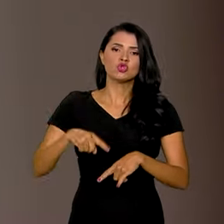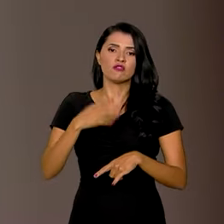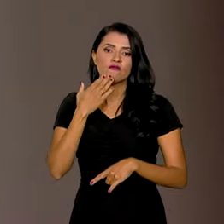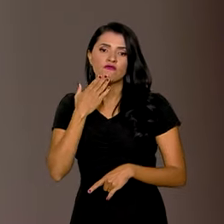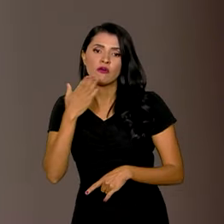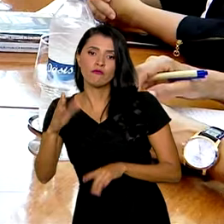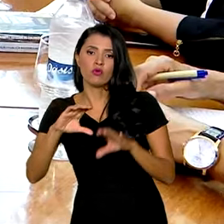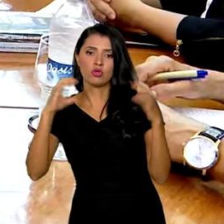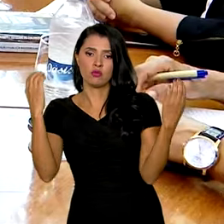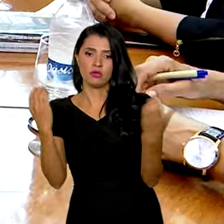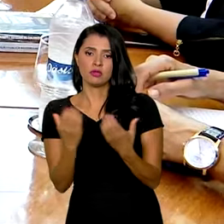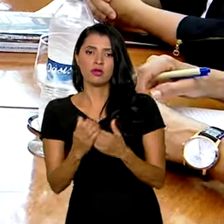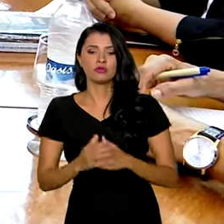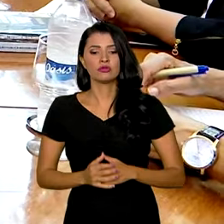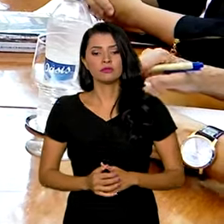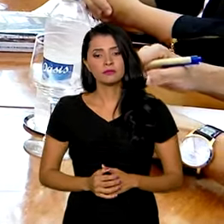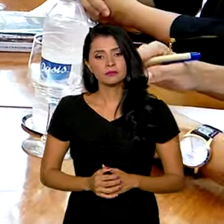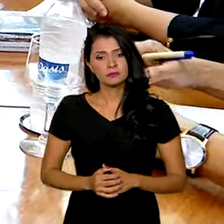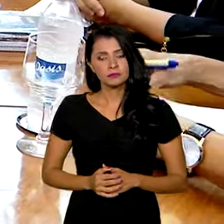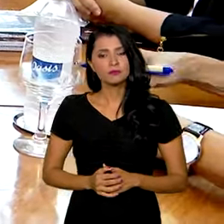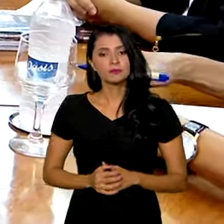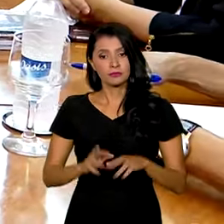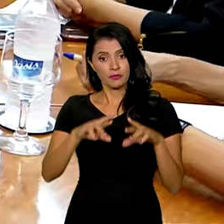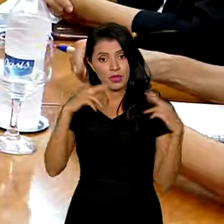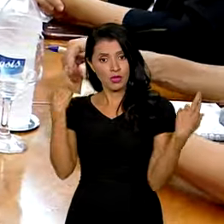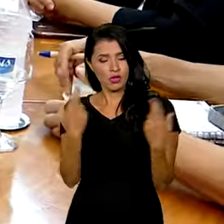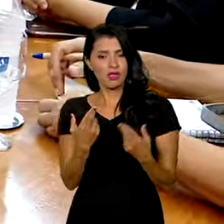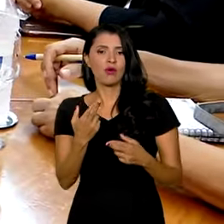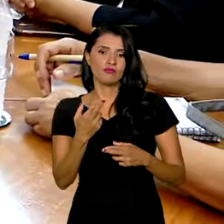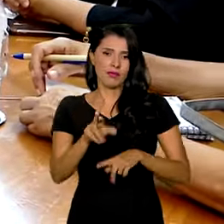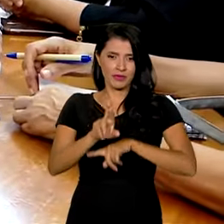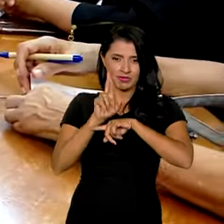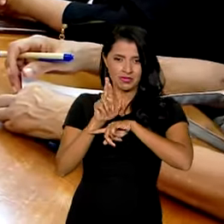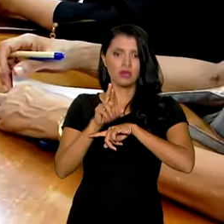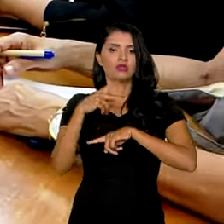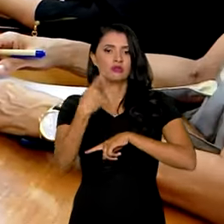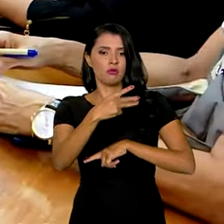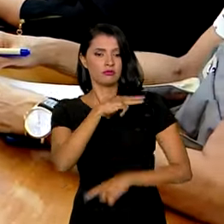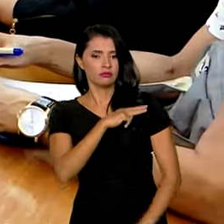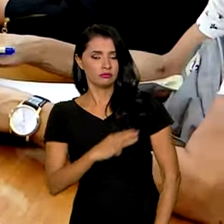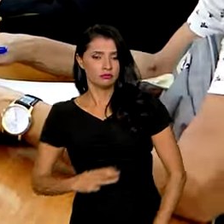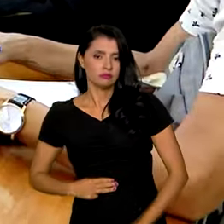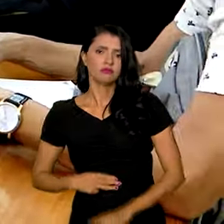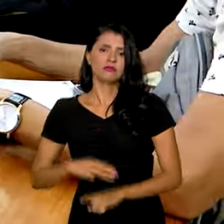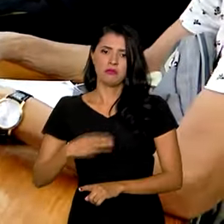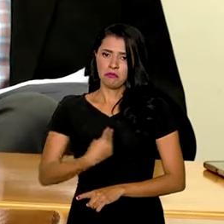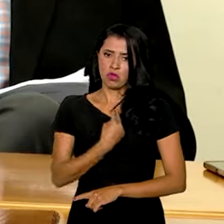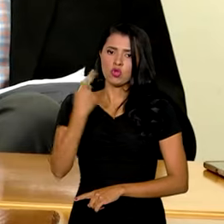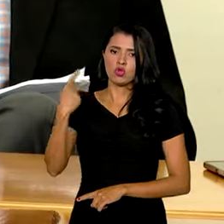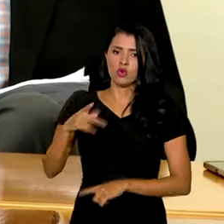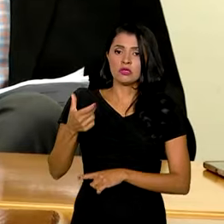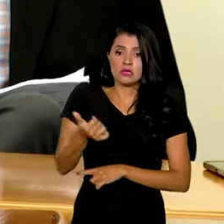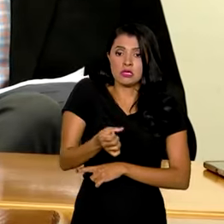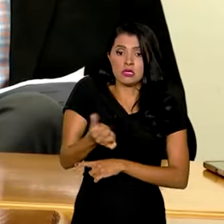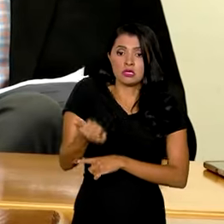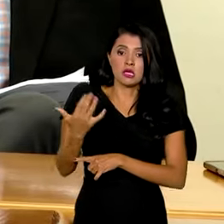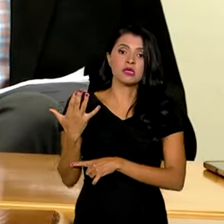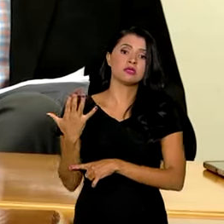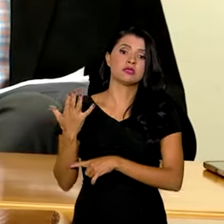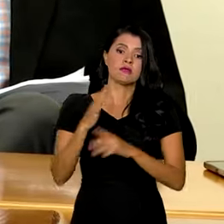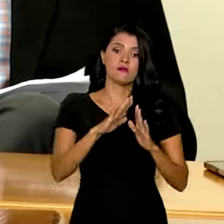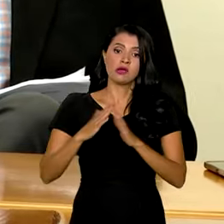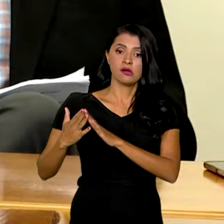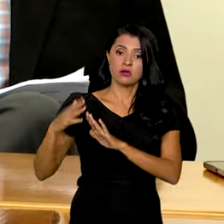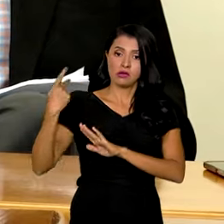comunidade. Em reunião com representantes de ministérios, moradores de 16 favelas da Maré